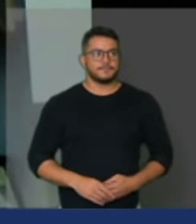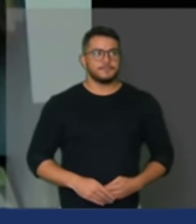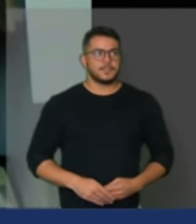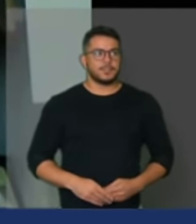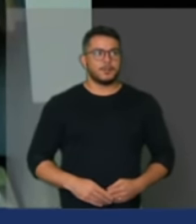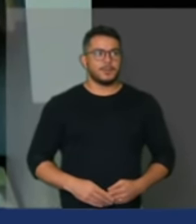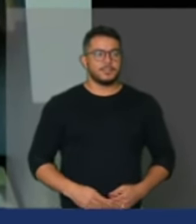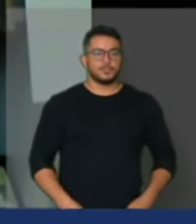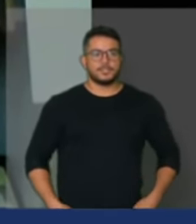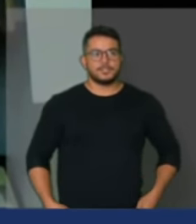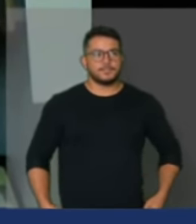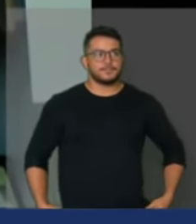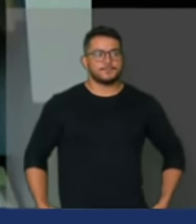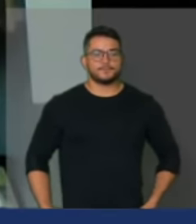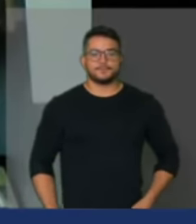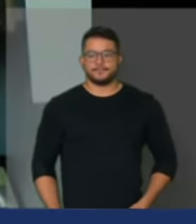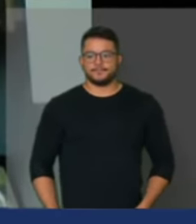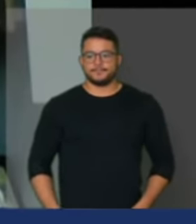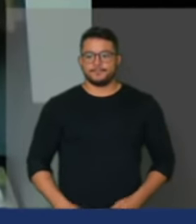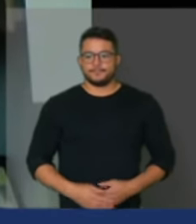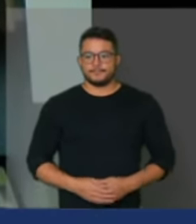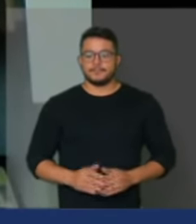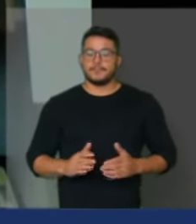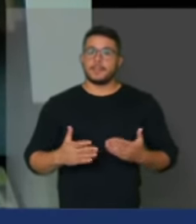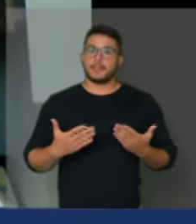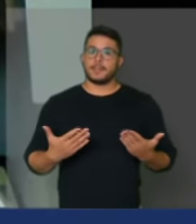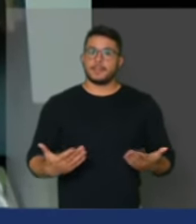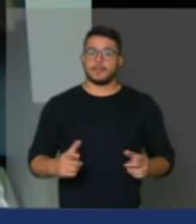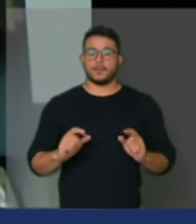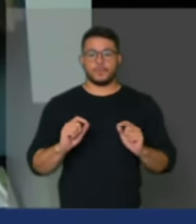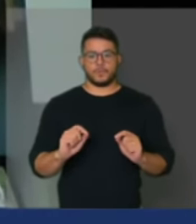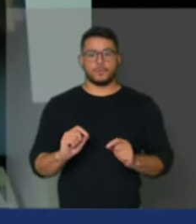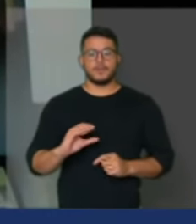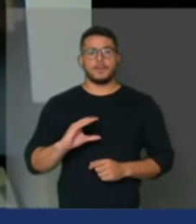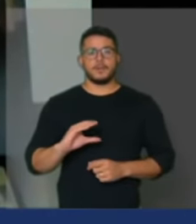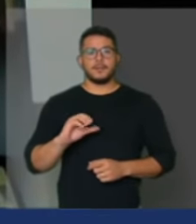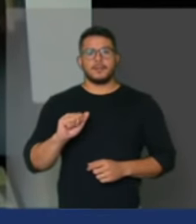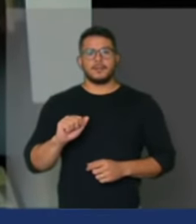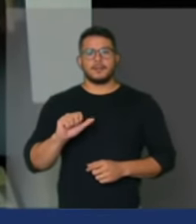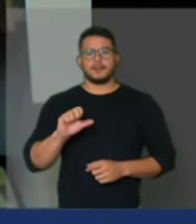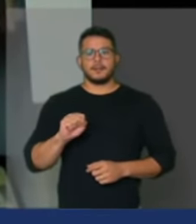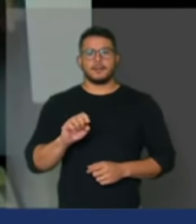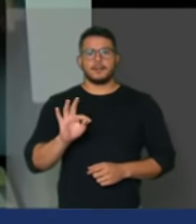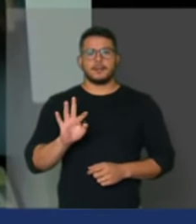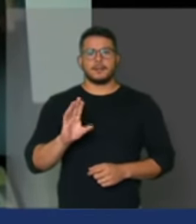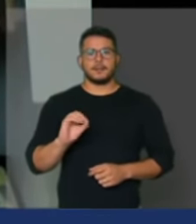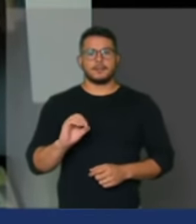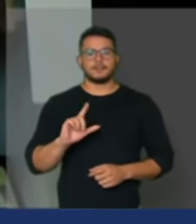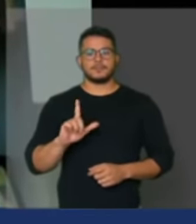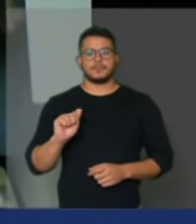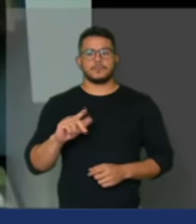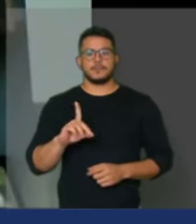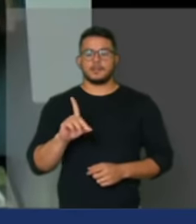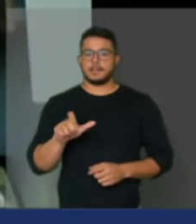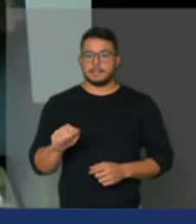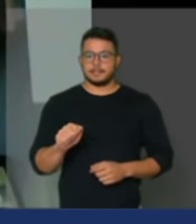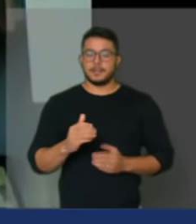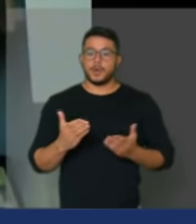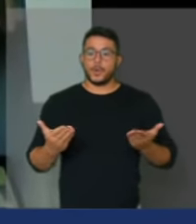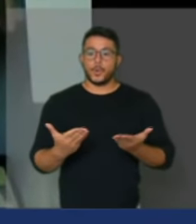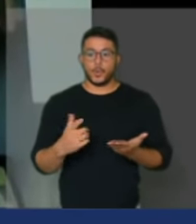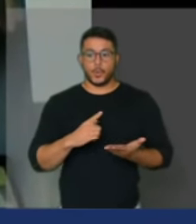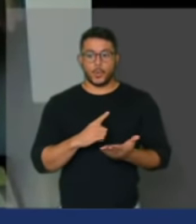competitividade de qualidade de competência Castro Holanda a nossa cooperativa hoje está na posição